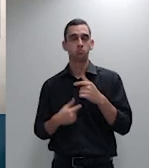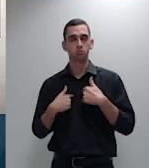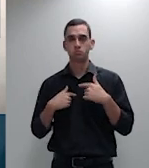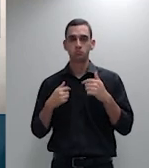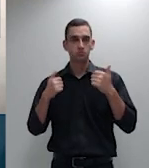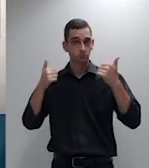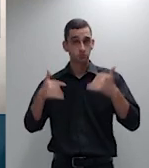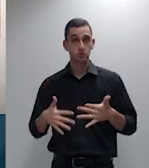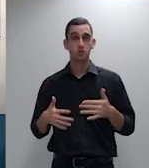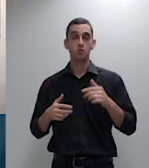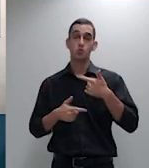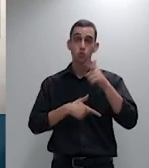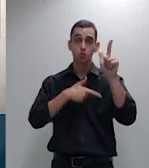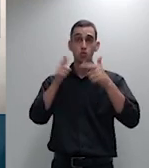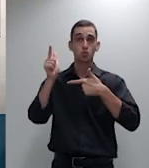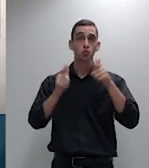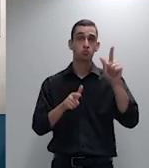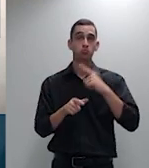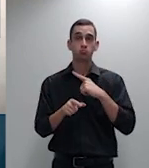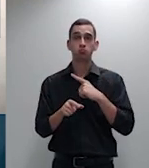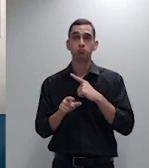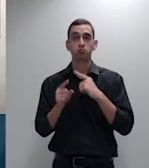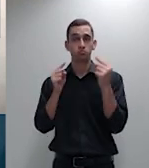pertinentes nesse caso muito obrigado excelência